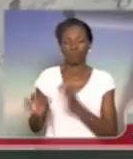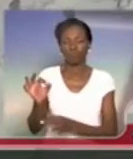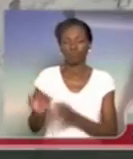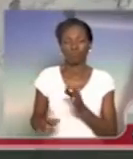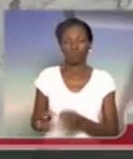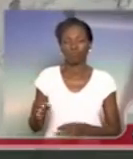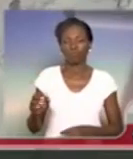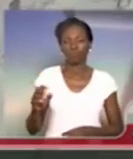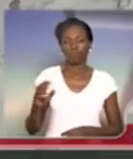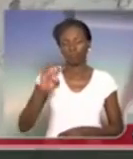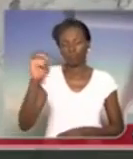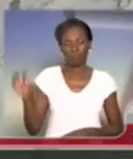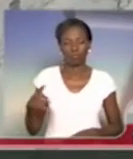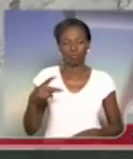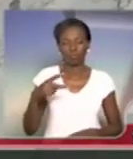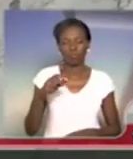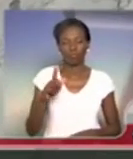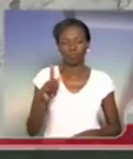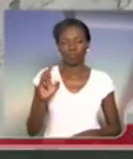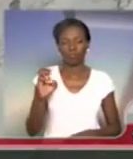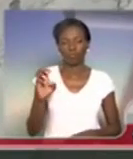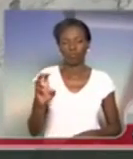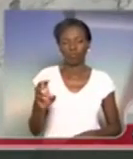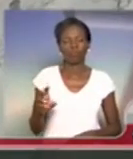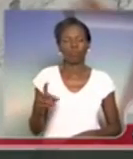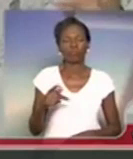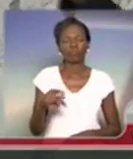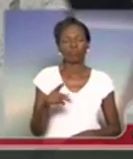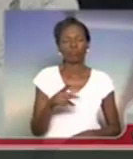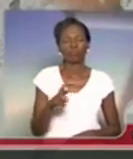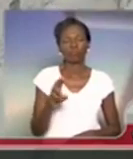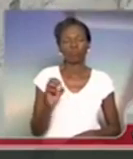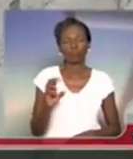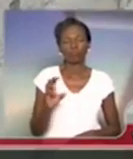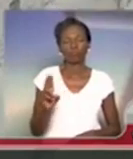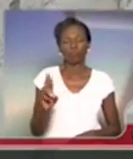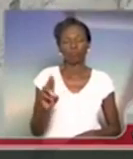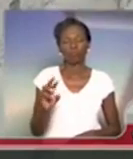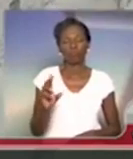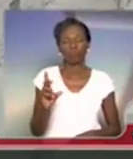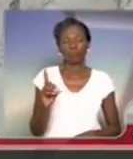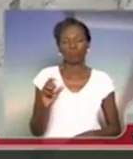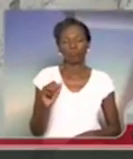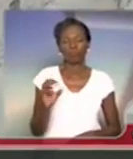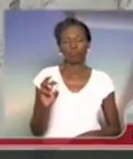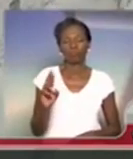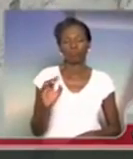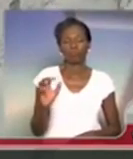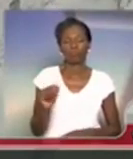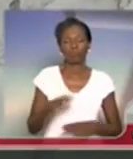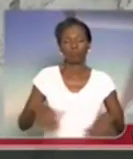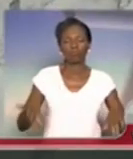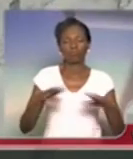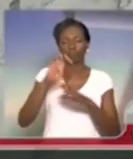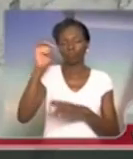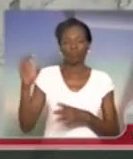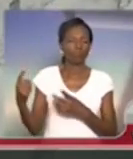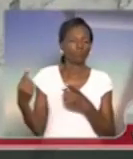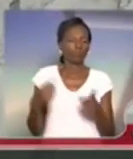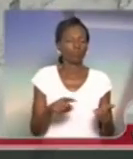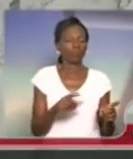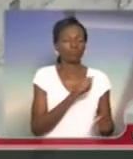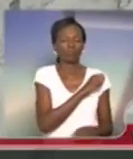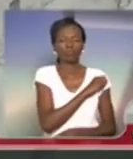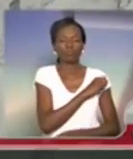da PGE, da Procuradoria Geral do Estado, contra esse movimento, contra esses